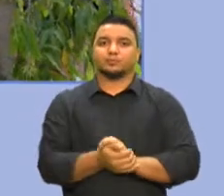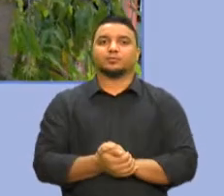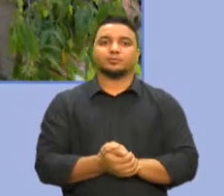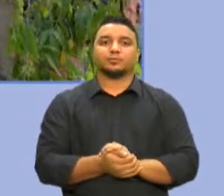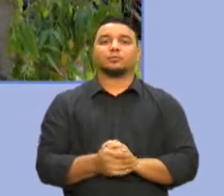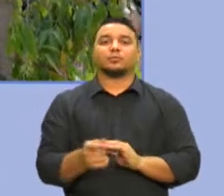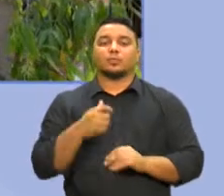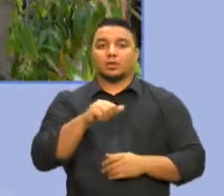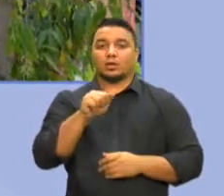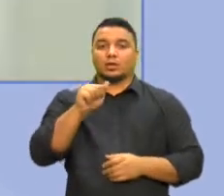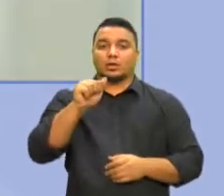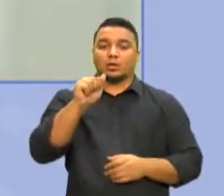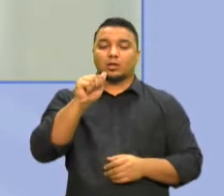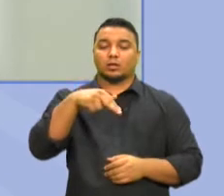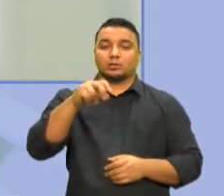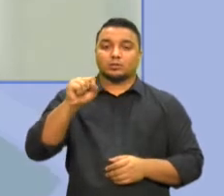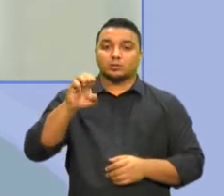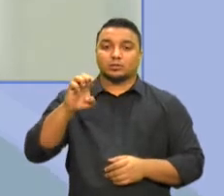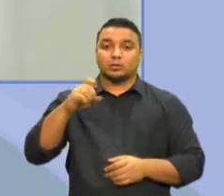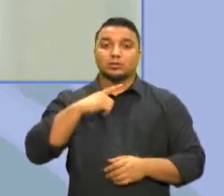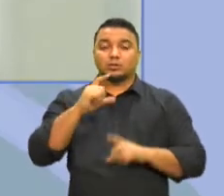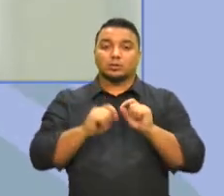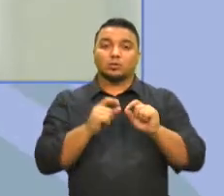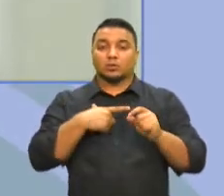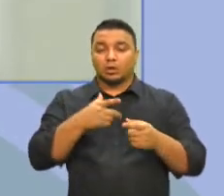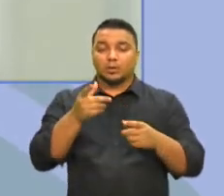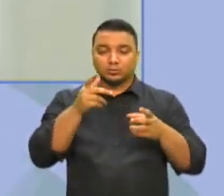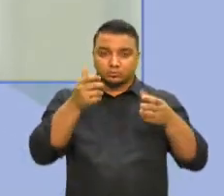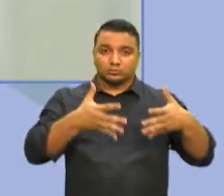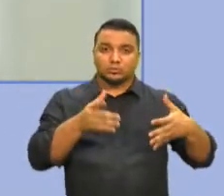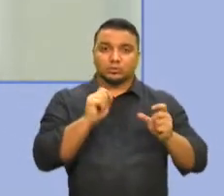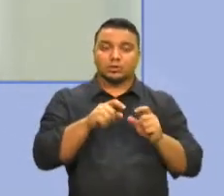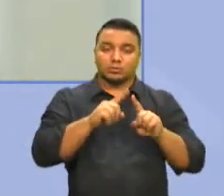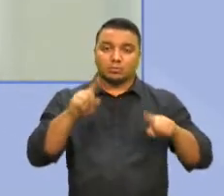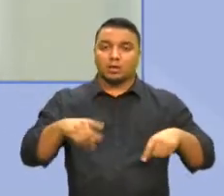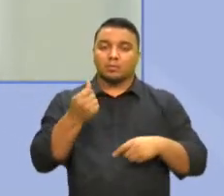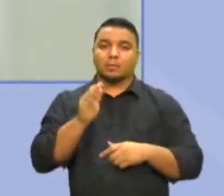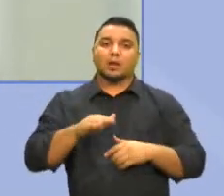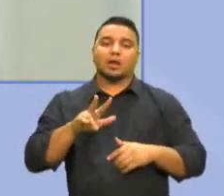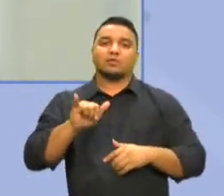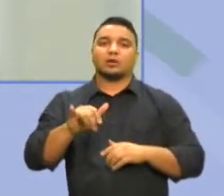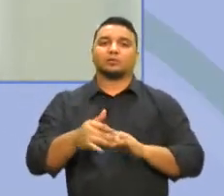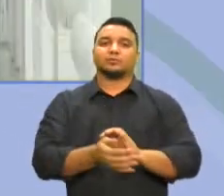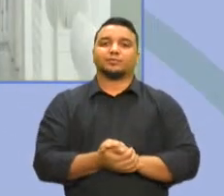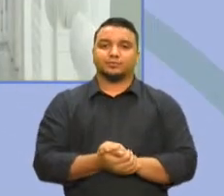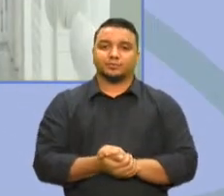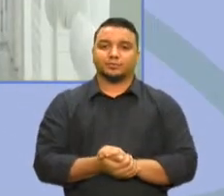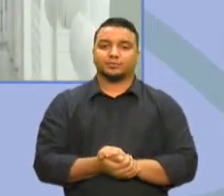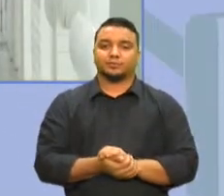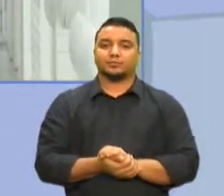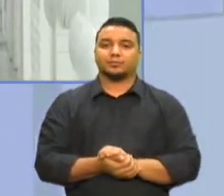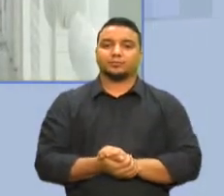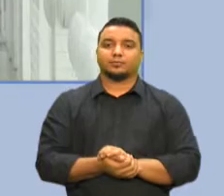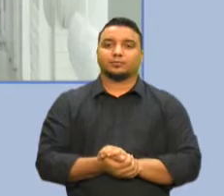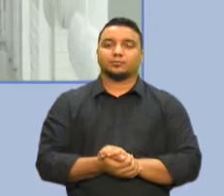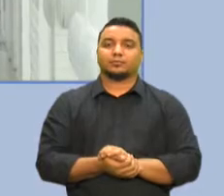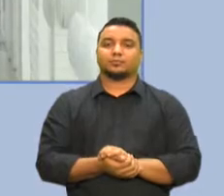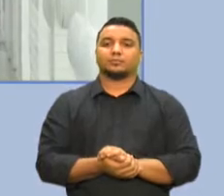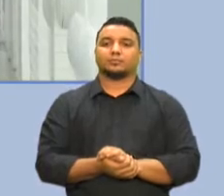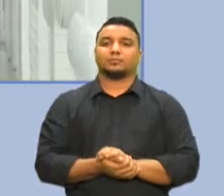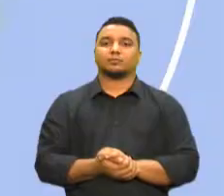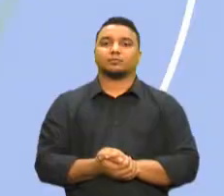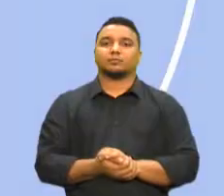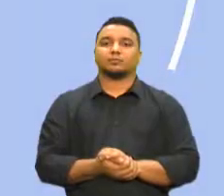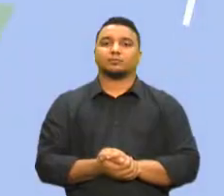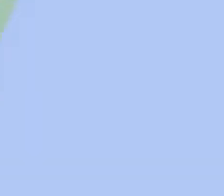Agência Nacional de Saúde Suplementar determina que planos de saúde fiquem 8,19% mais baratos.